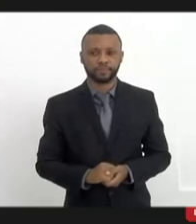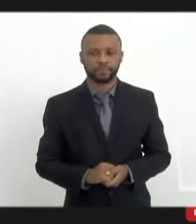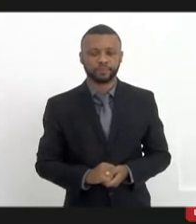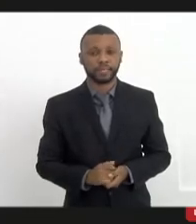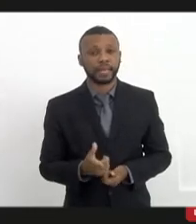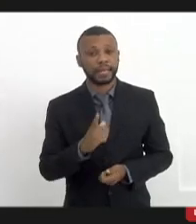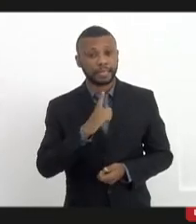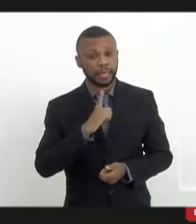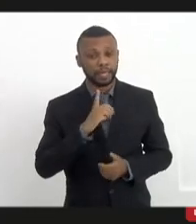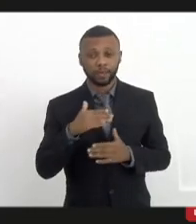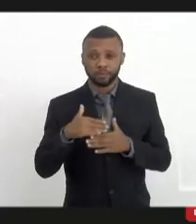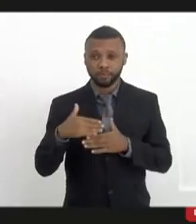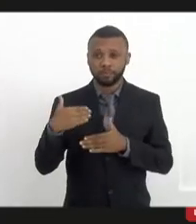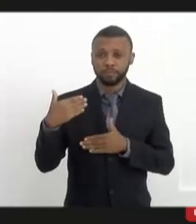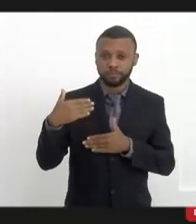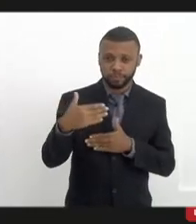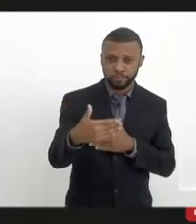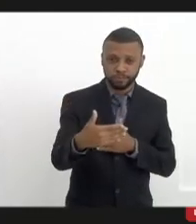adiante